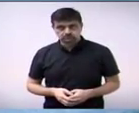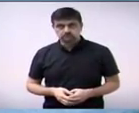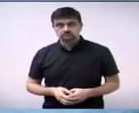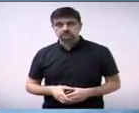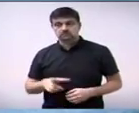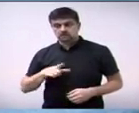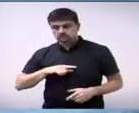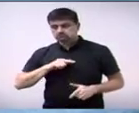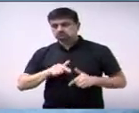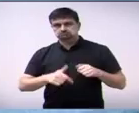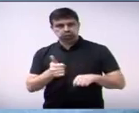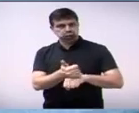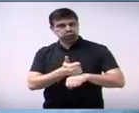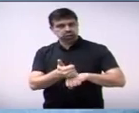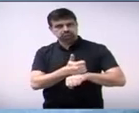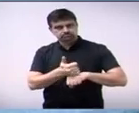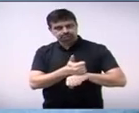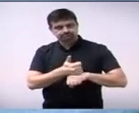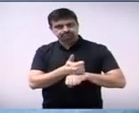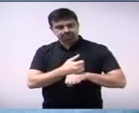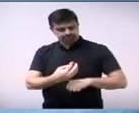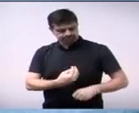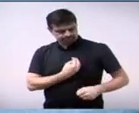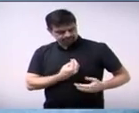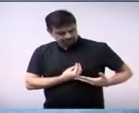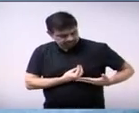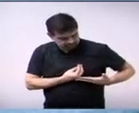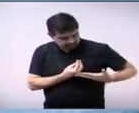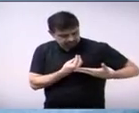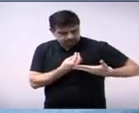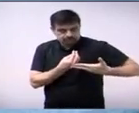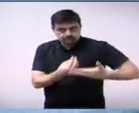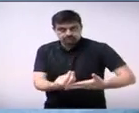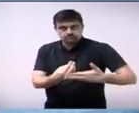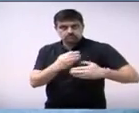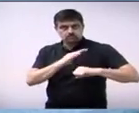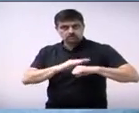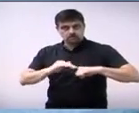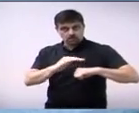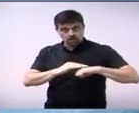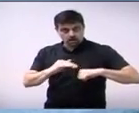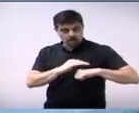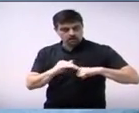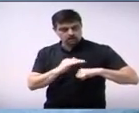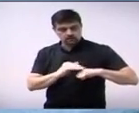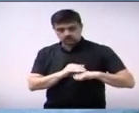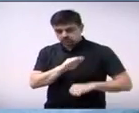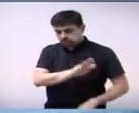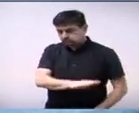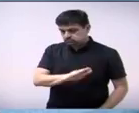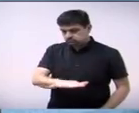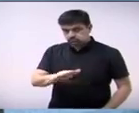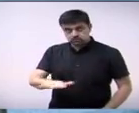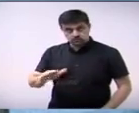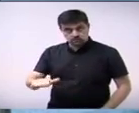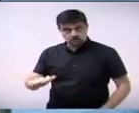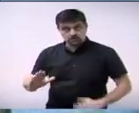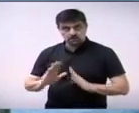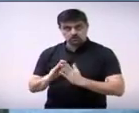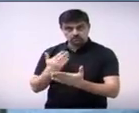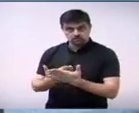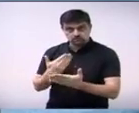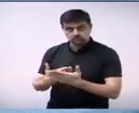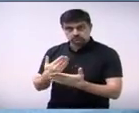préstimos, um serviço de dedicação, de amor, de carinho, não só para com as crianças da escola que